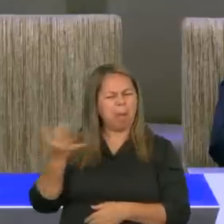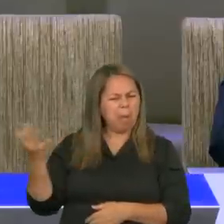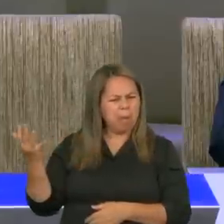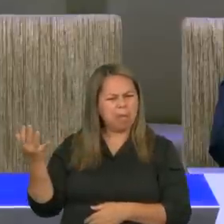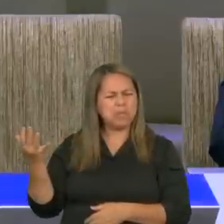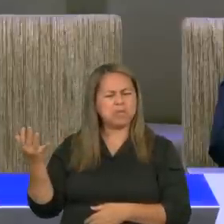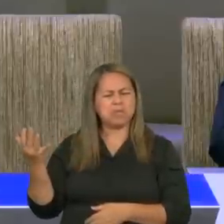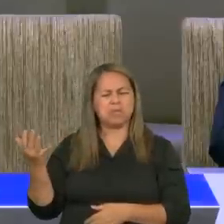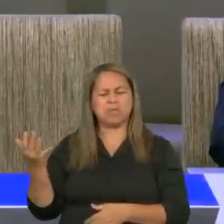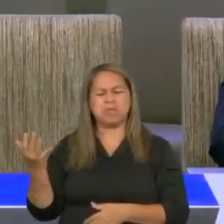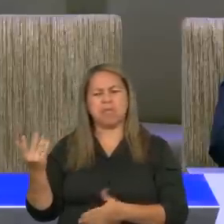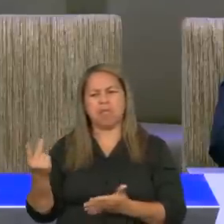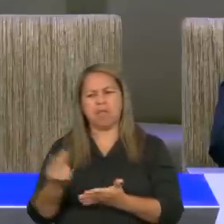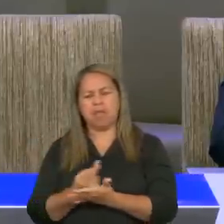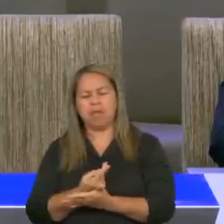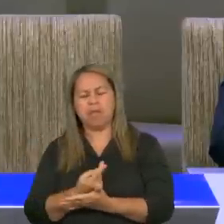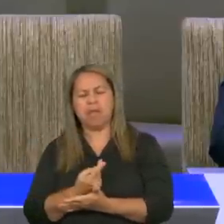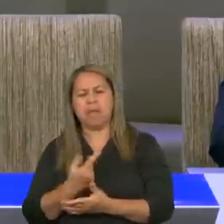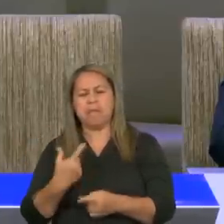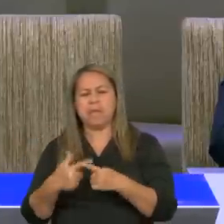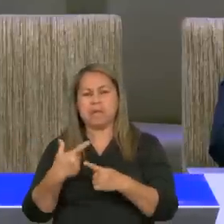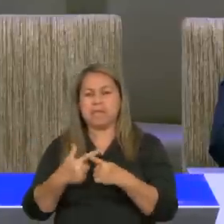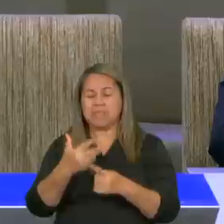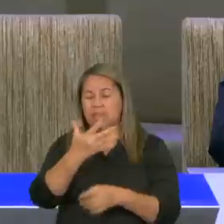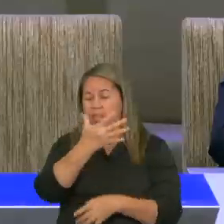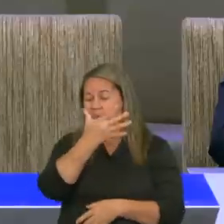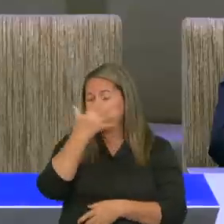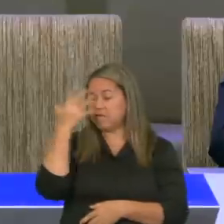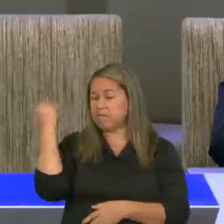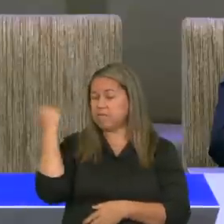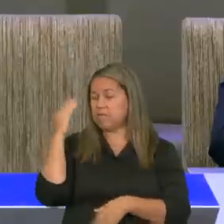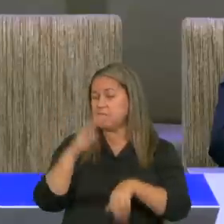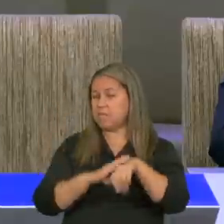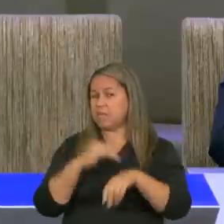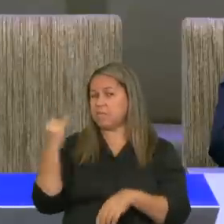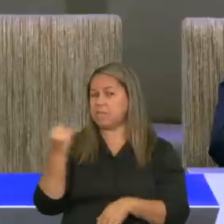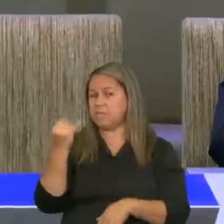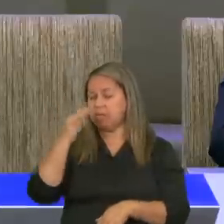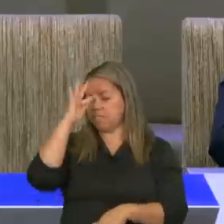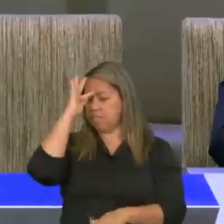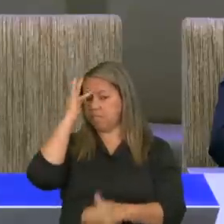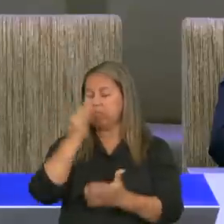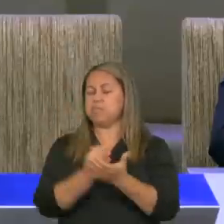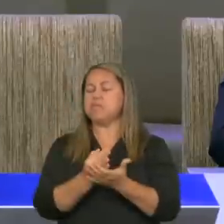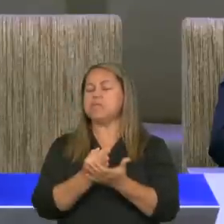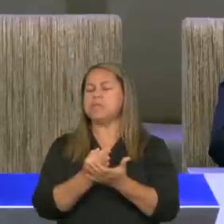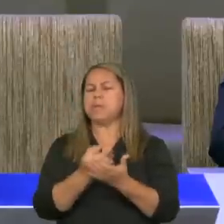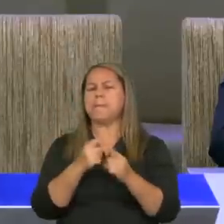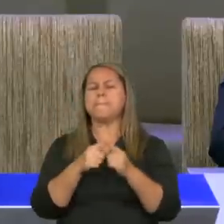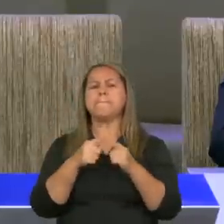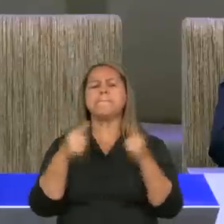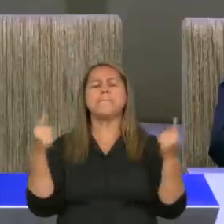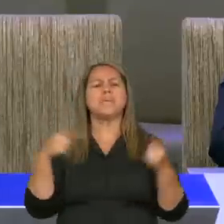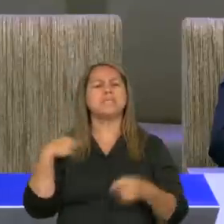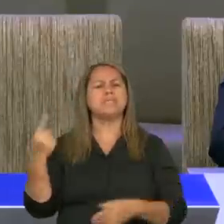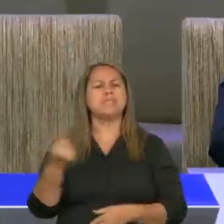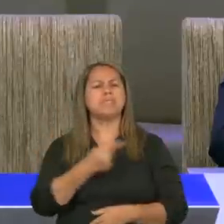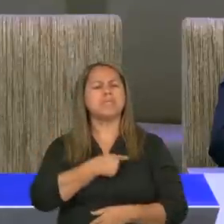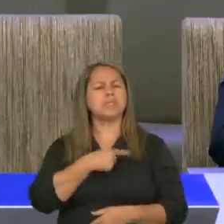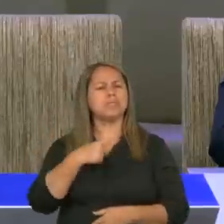porque, esquecerão, da essência, da nossa fé, mas, nós, teremos,